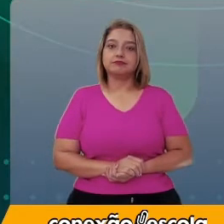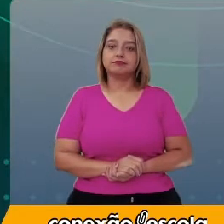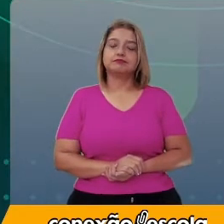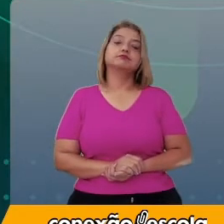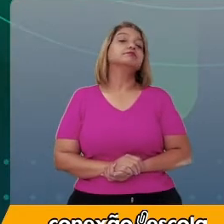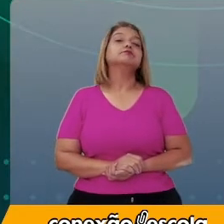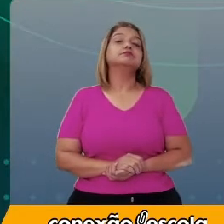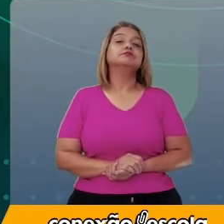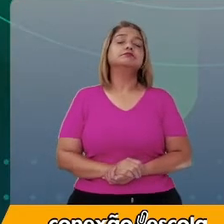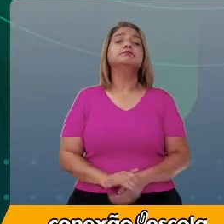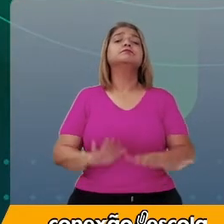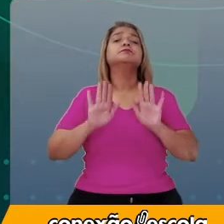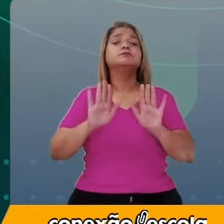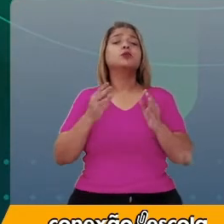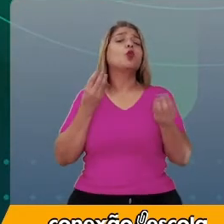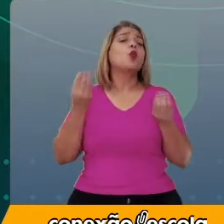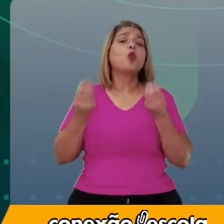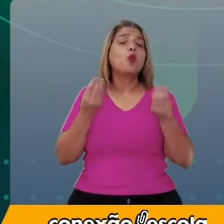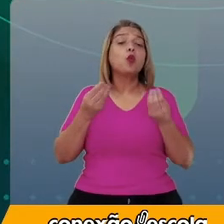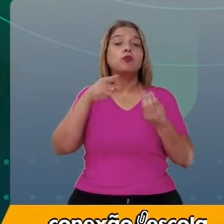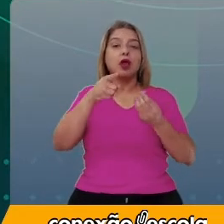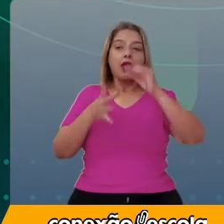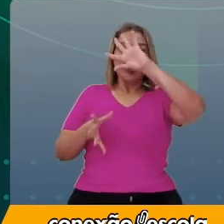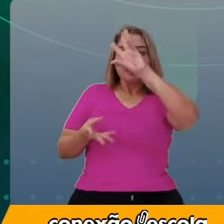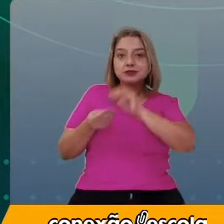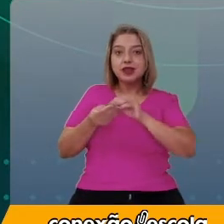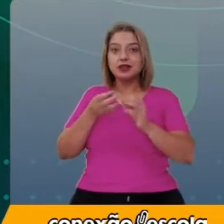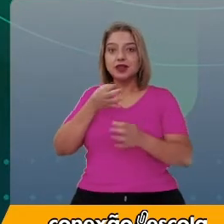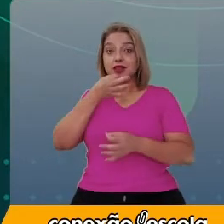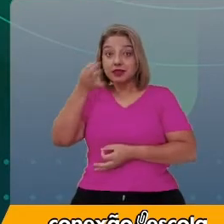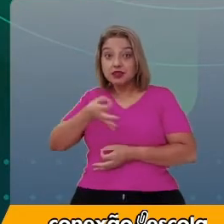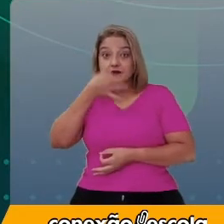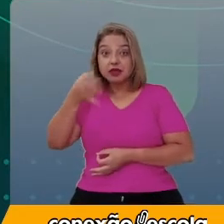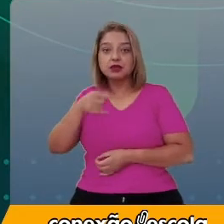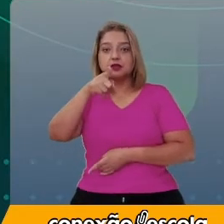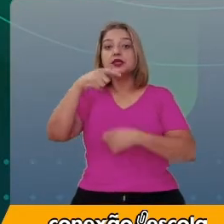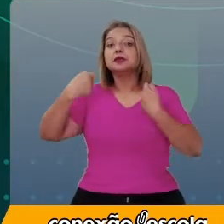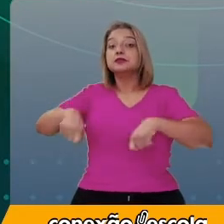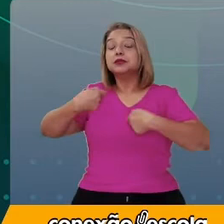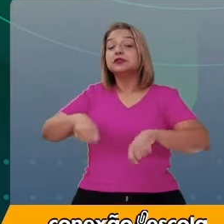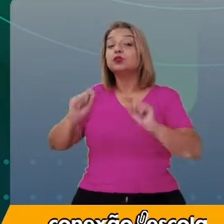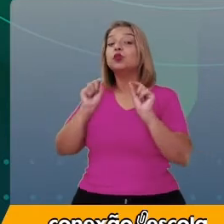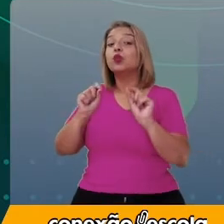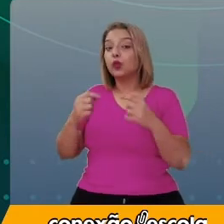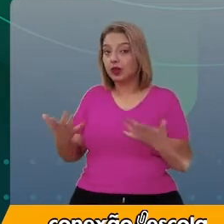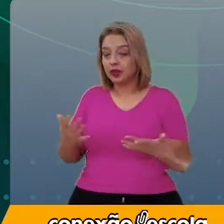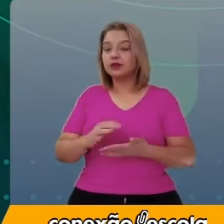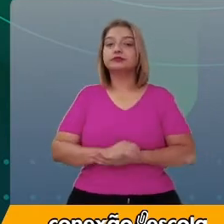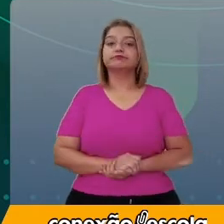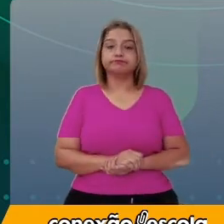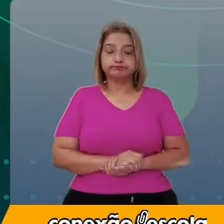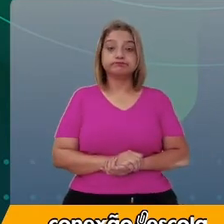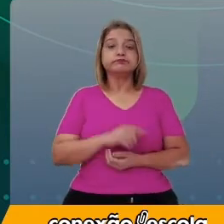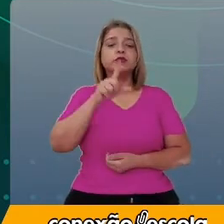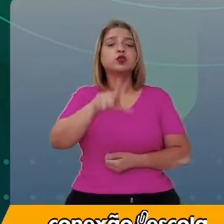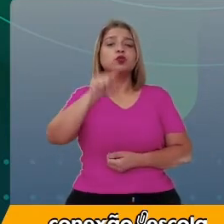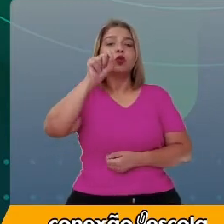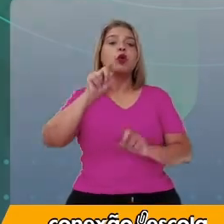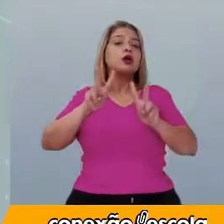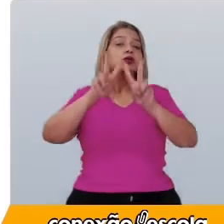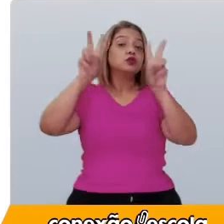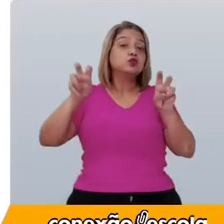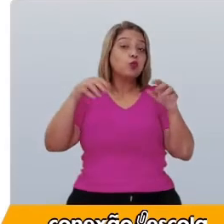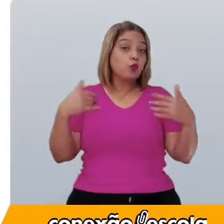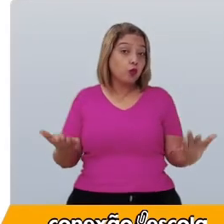E para realizar uma resenha crítica, é necessário, olha só, escolher o assunto,